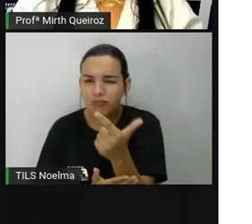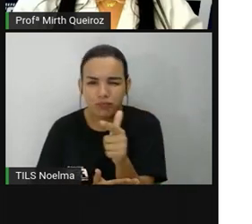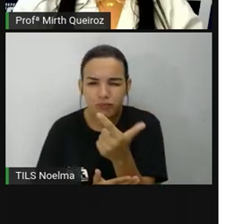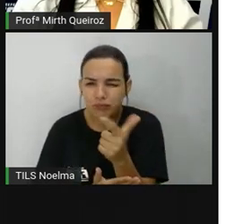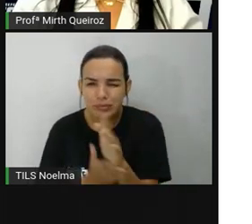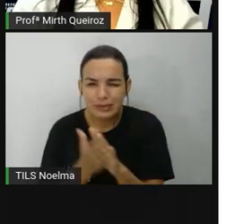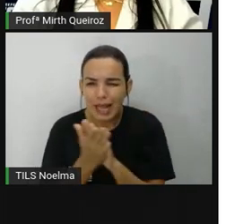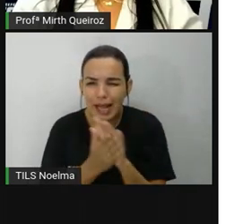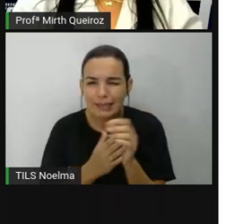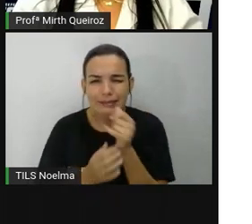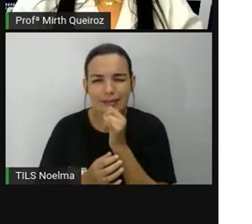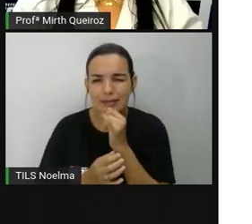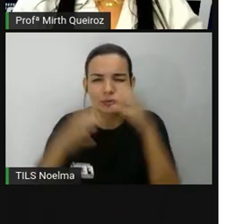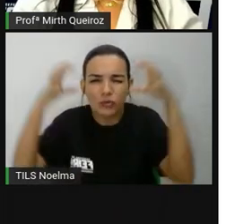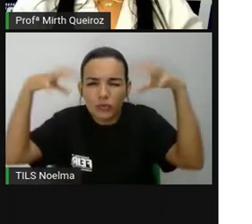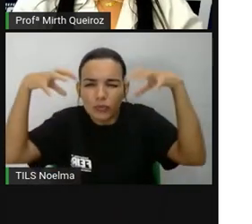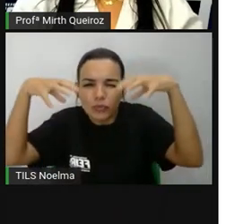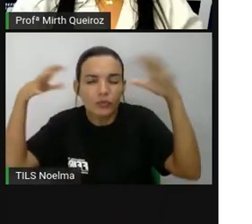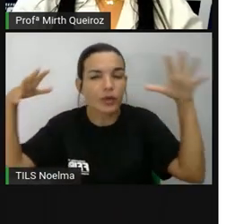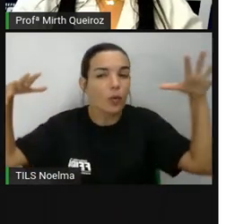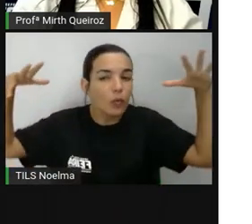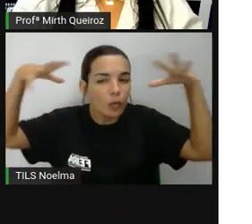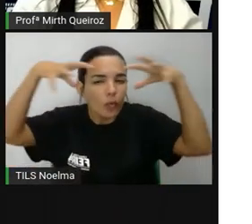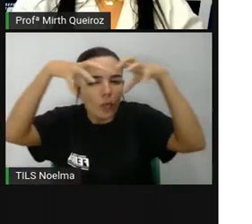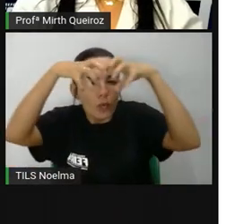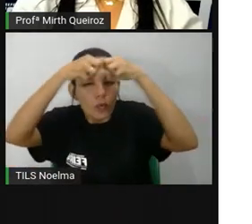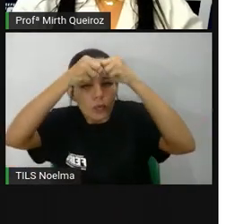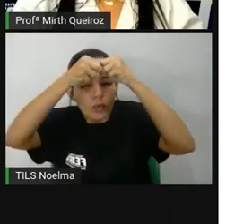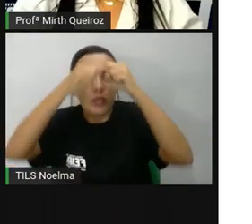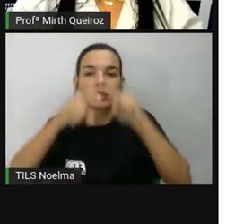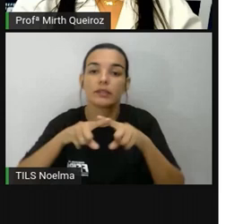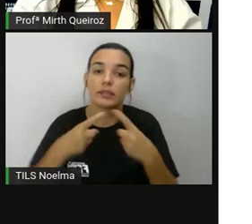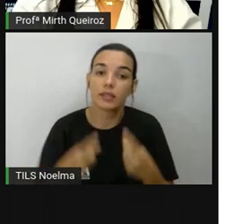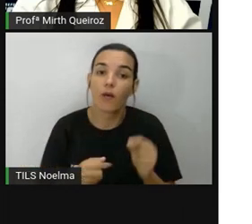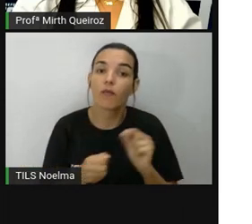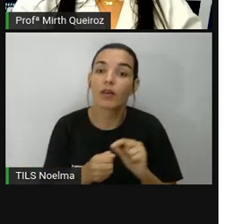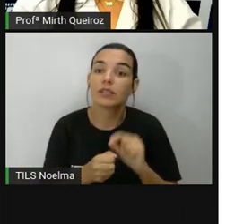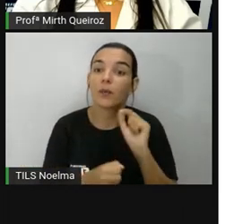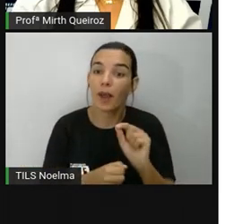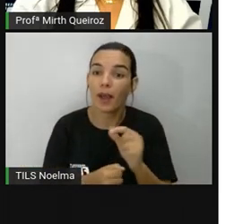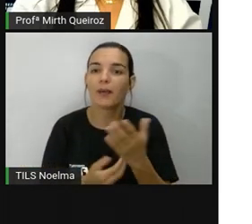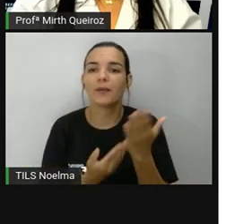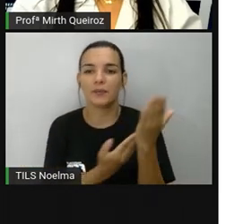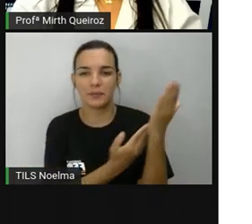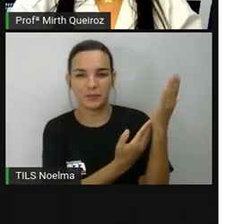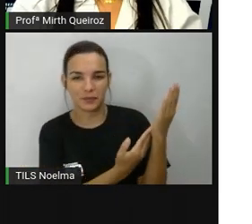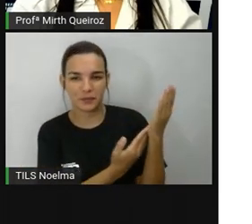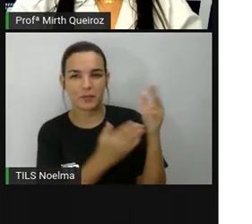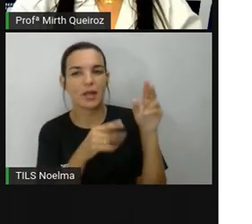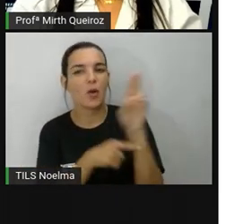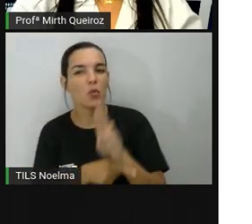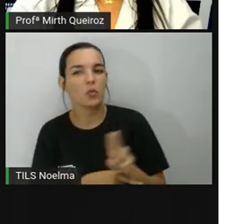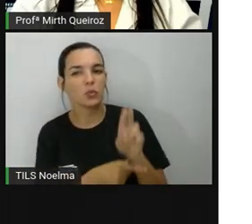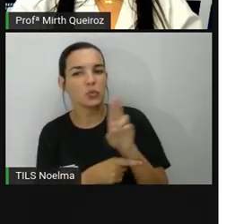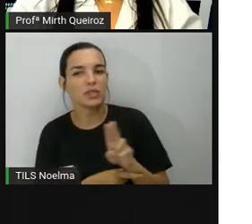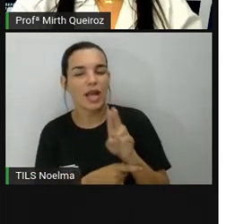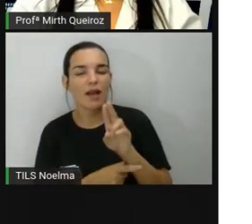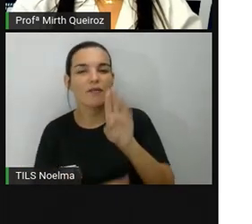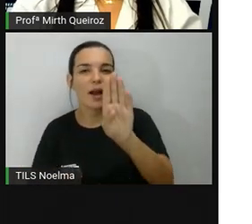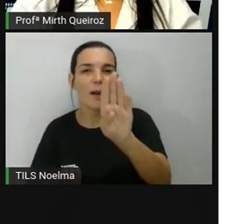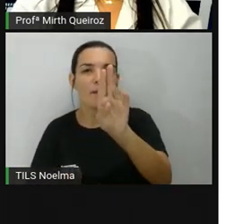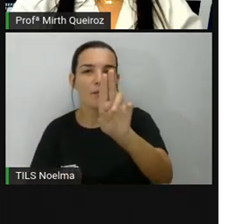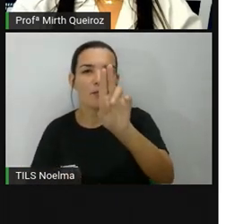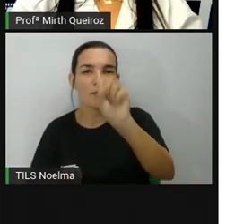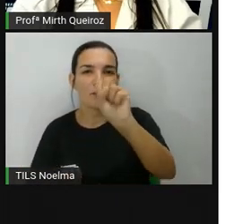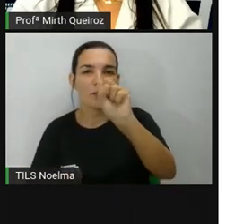exemplo, em período onde o céu estava nublado, as pessoas utilizavam aí a bússola, onde o ponteiro, a agulha